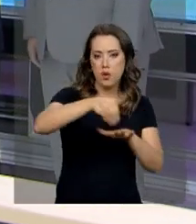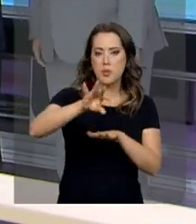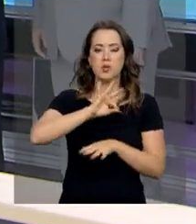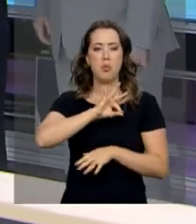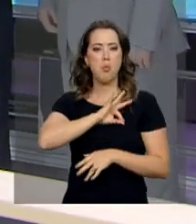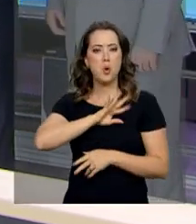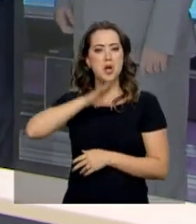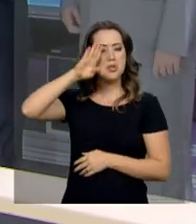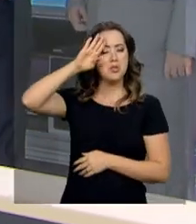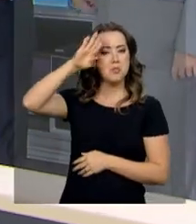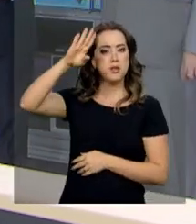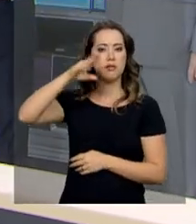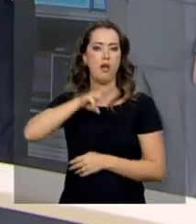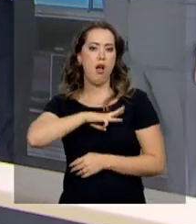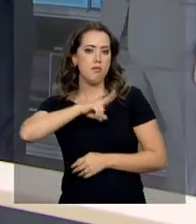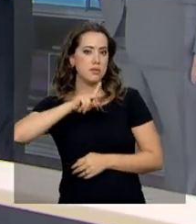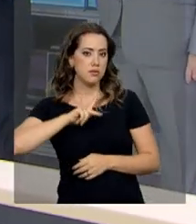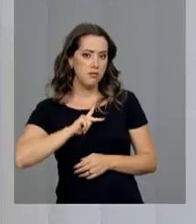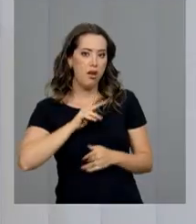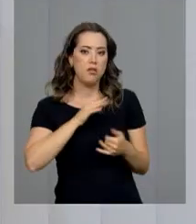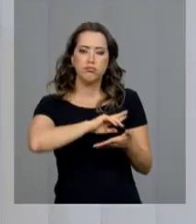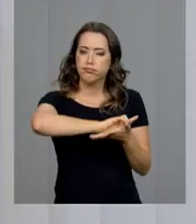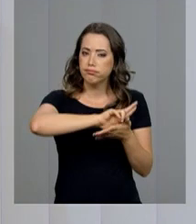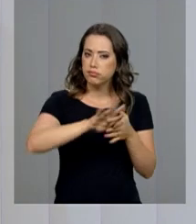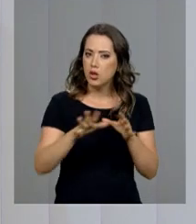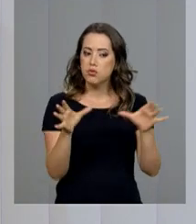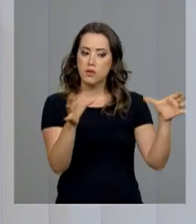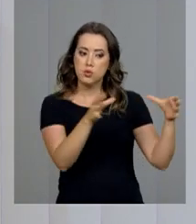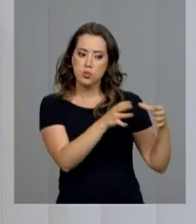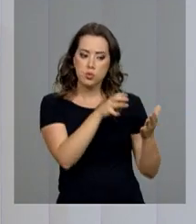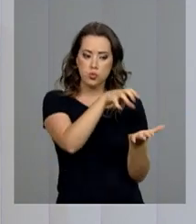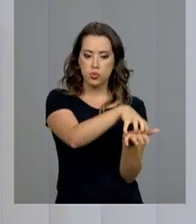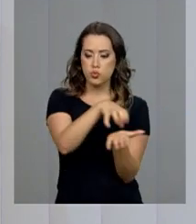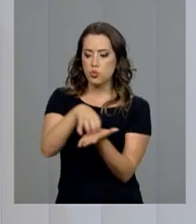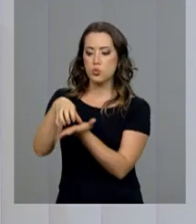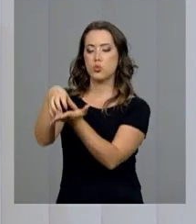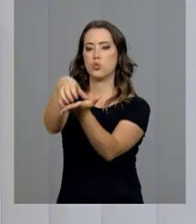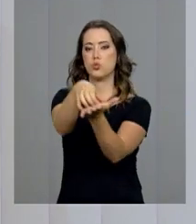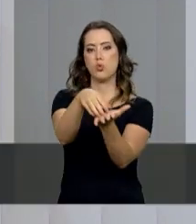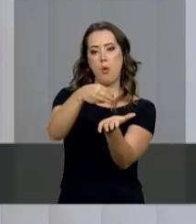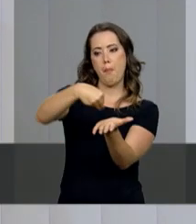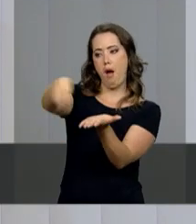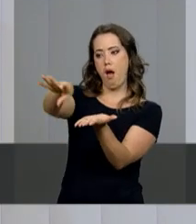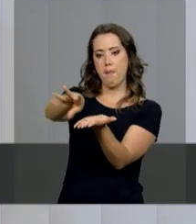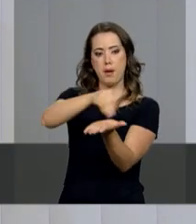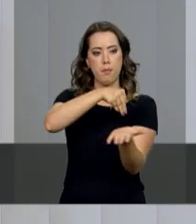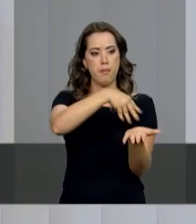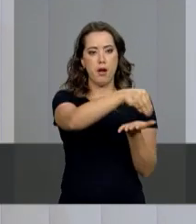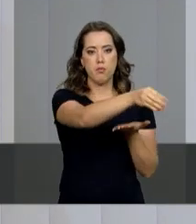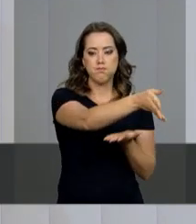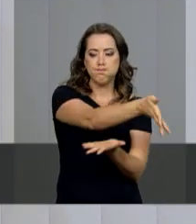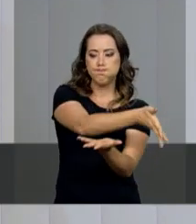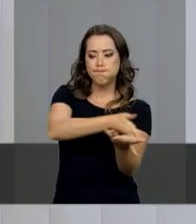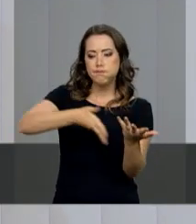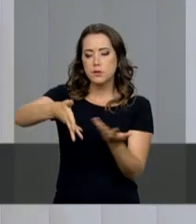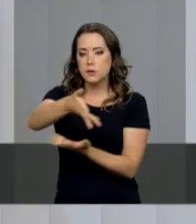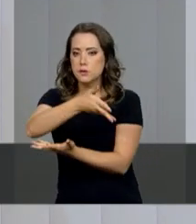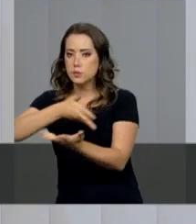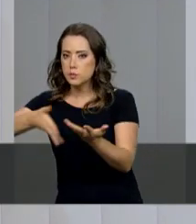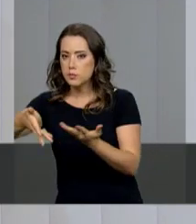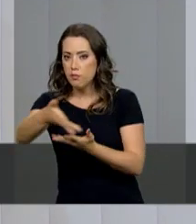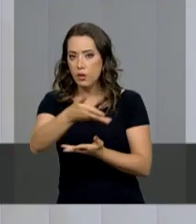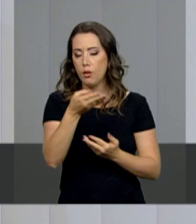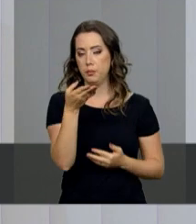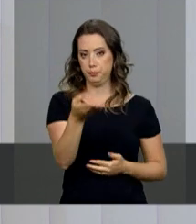Ministério da Segurança Pública. Haverá um fluxo de informações entre as instituições, entre o Tribunal Superior Eleitoral,